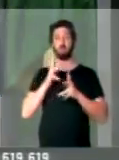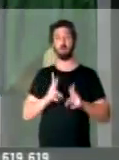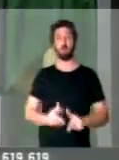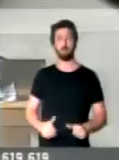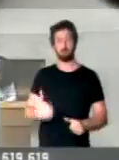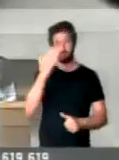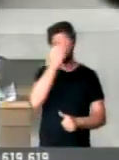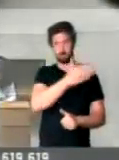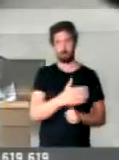Muito obrigado, em nome de...